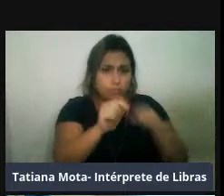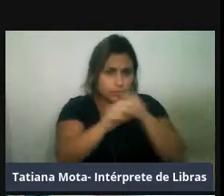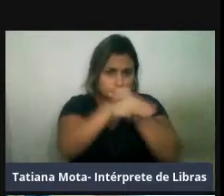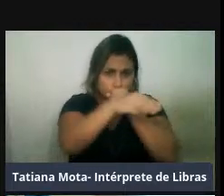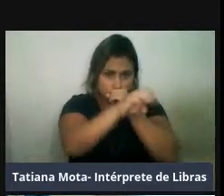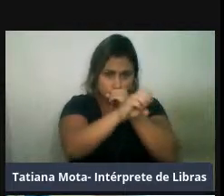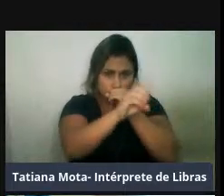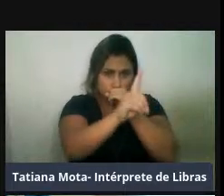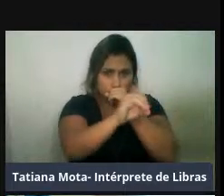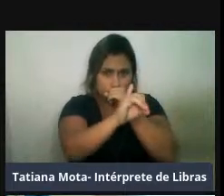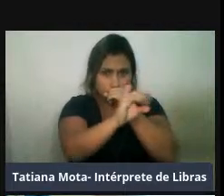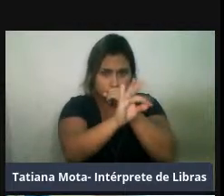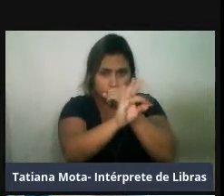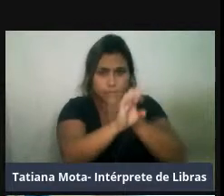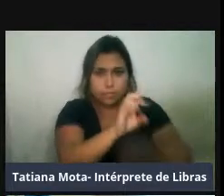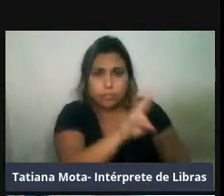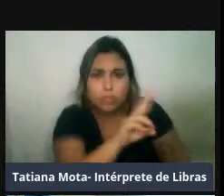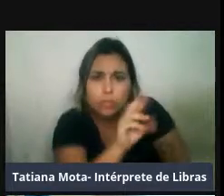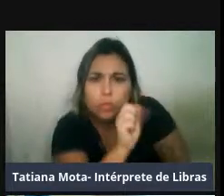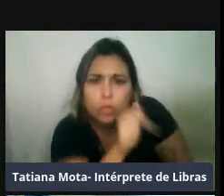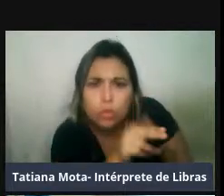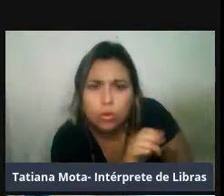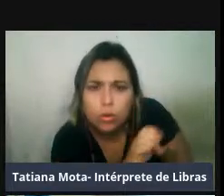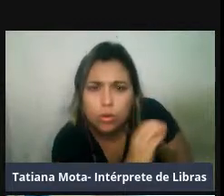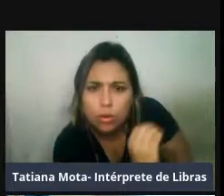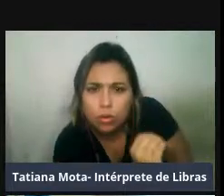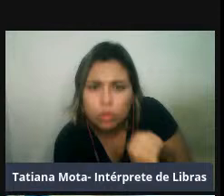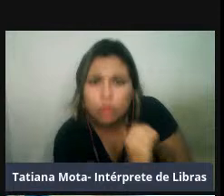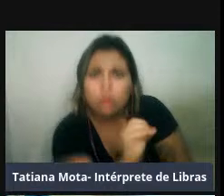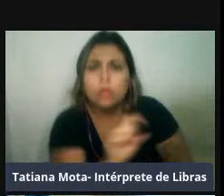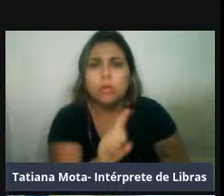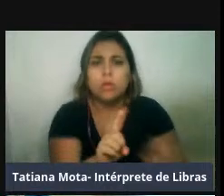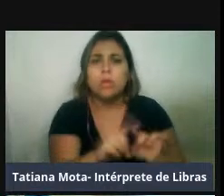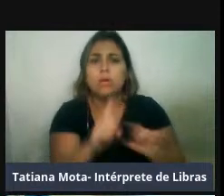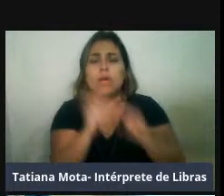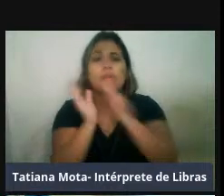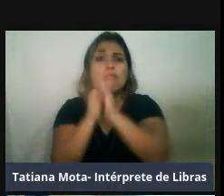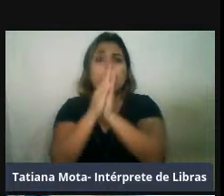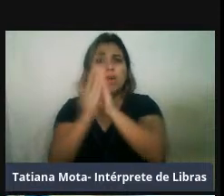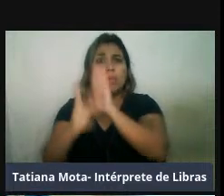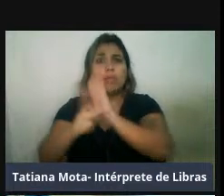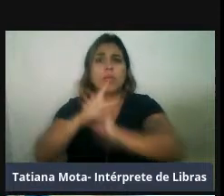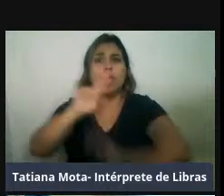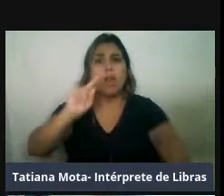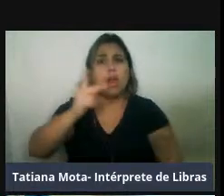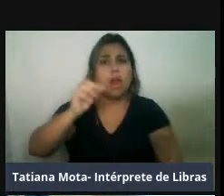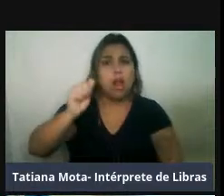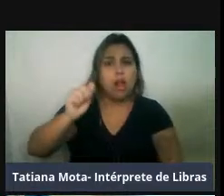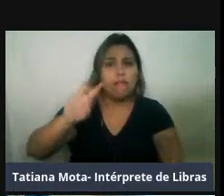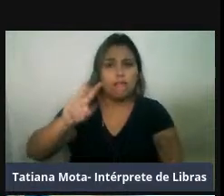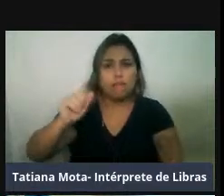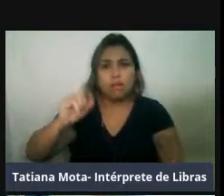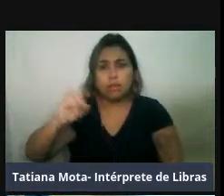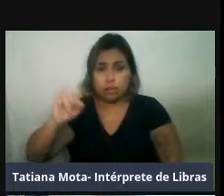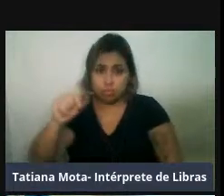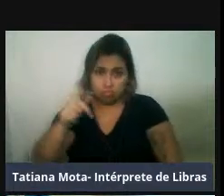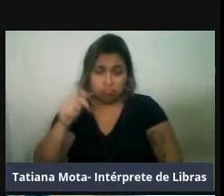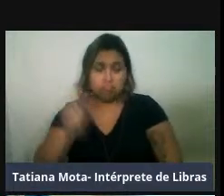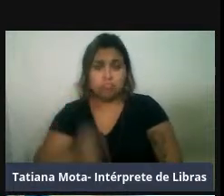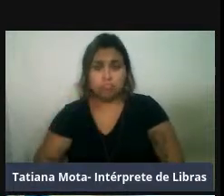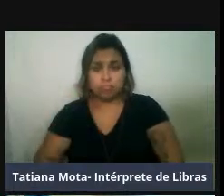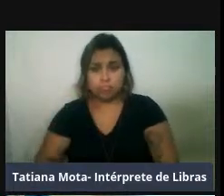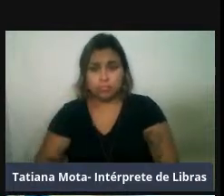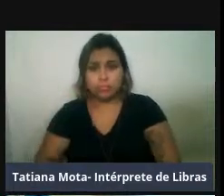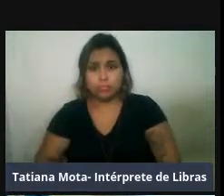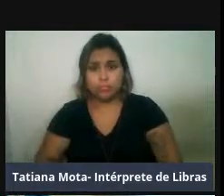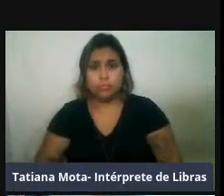e aqui a monarcus schauenslandi, que é a foca do Havaí, né, então também uma espécie aqui